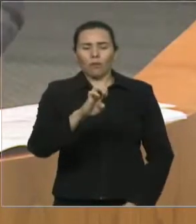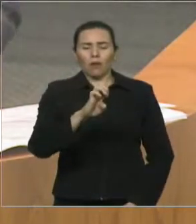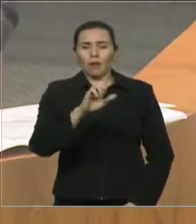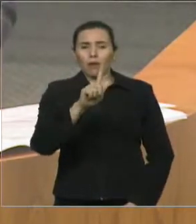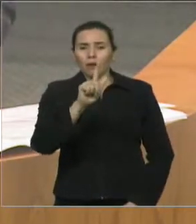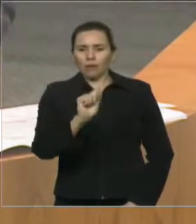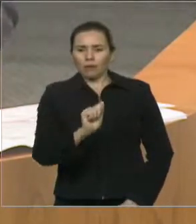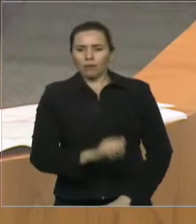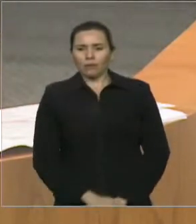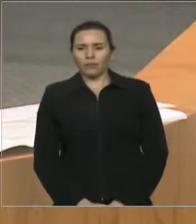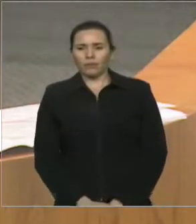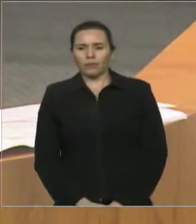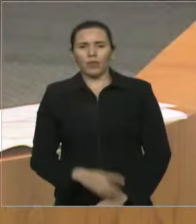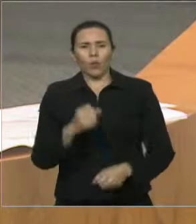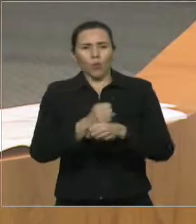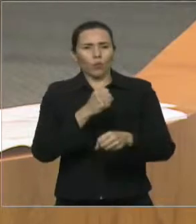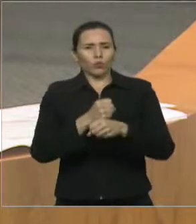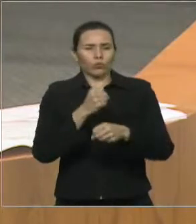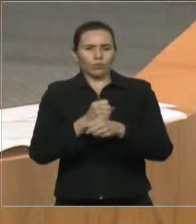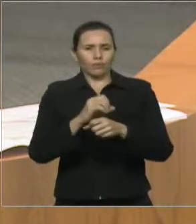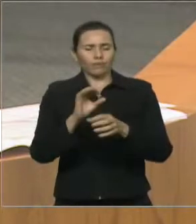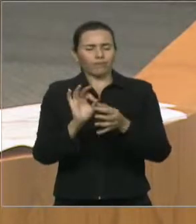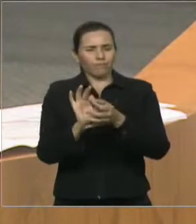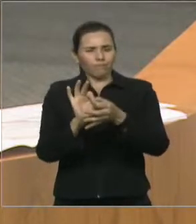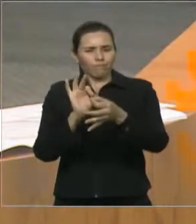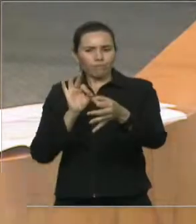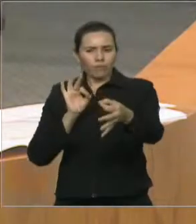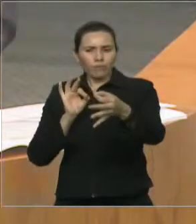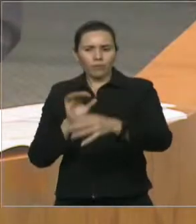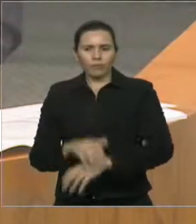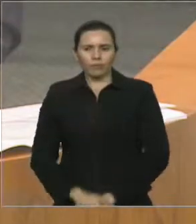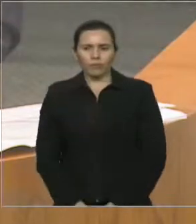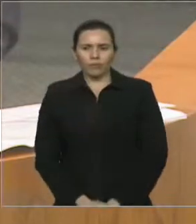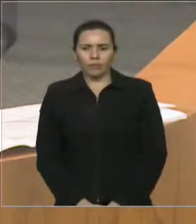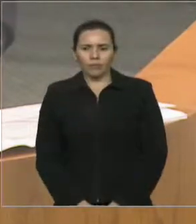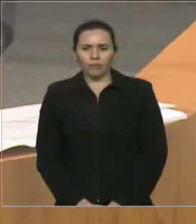quilômetros, simplesmente por todos os carros passarem e não a dela.